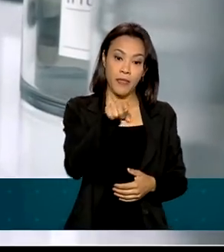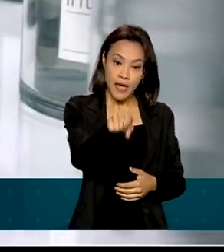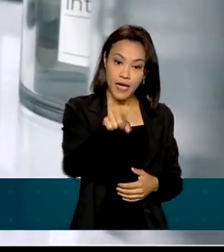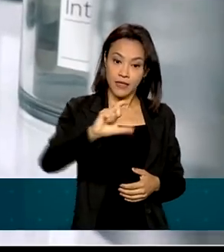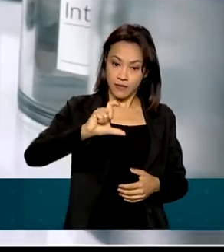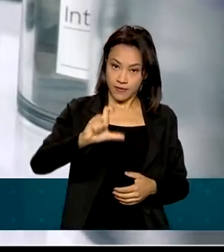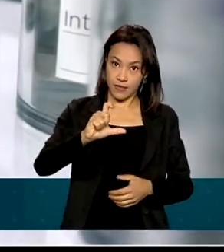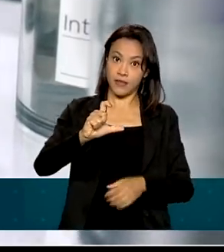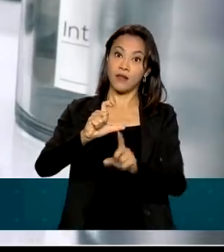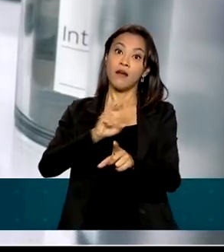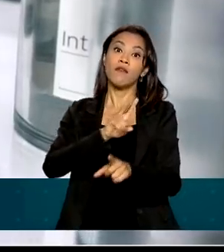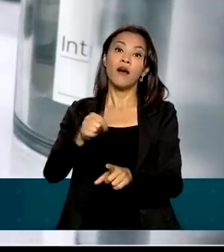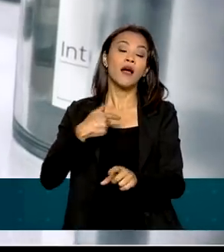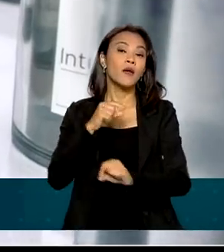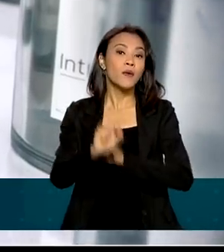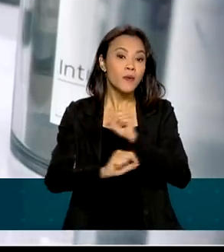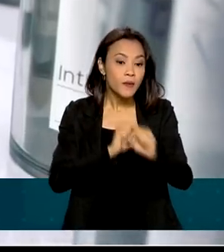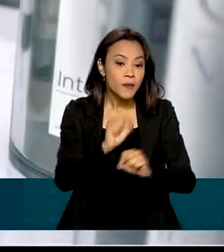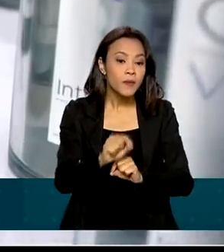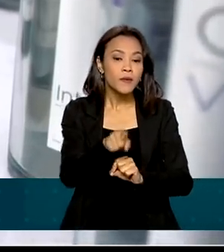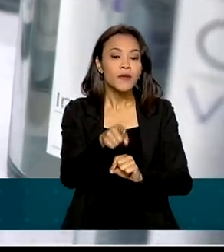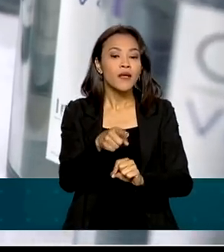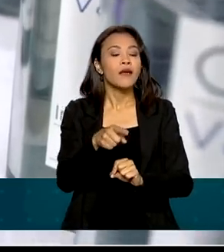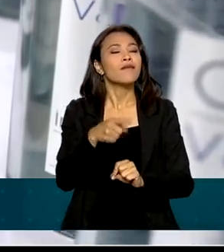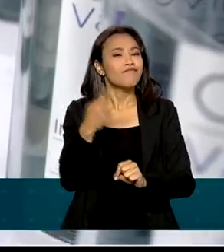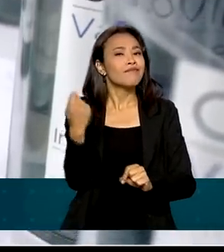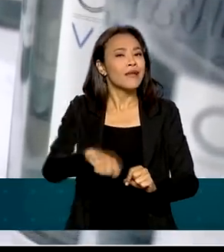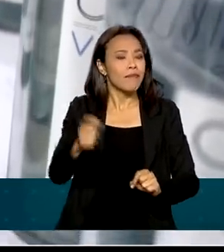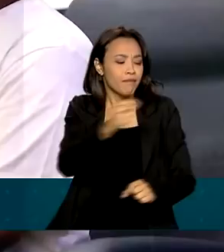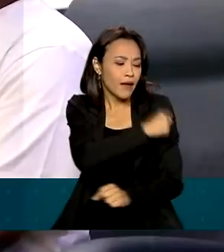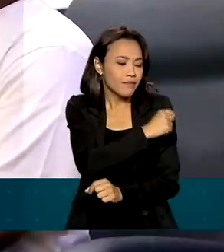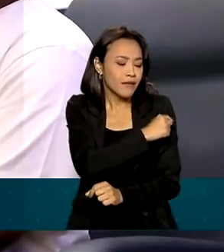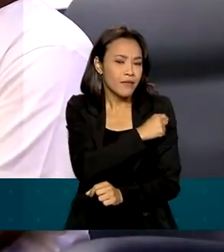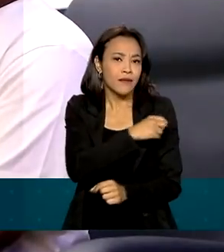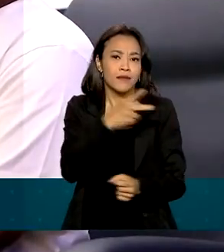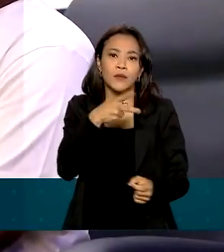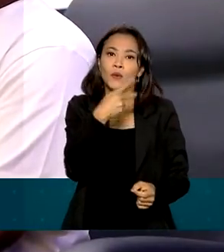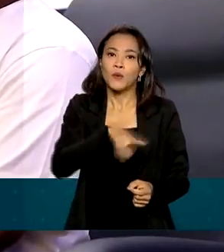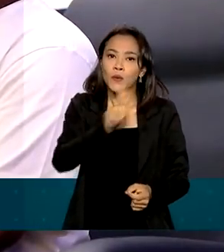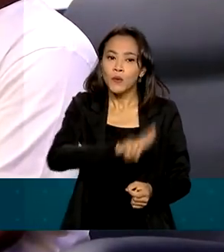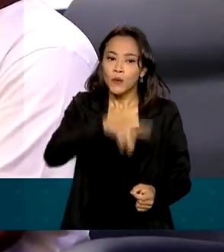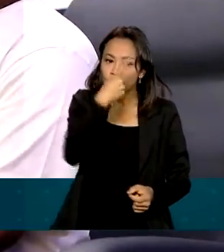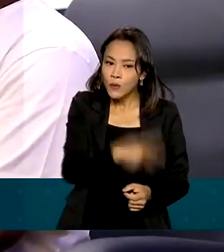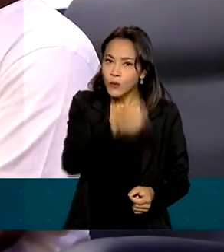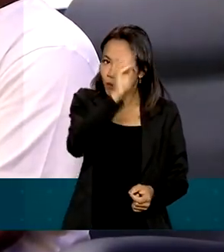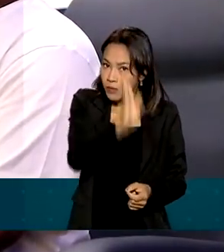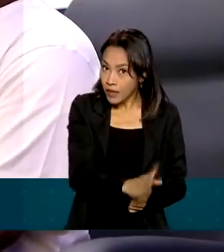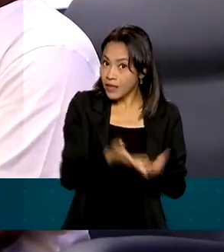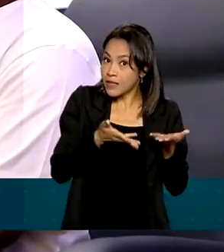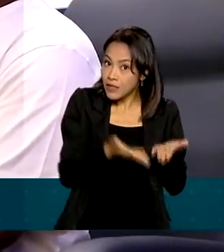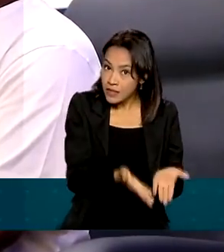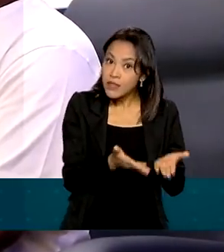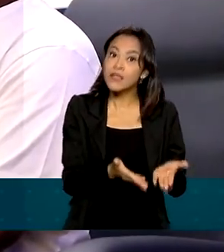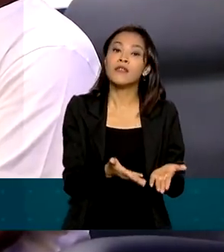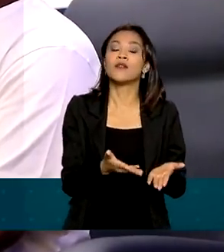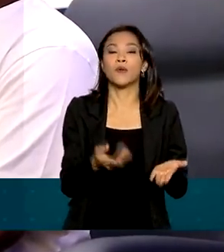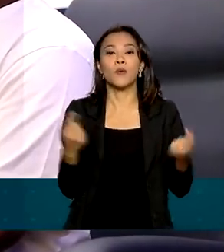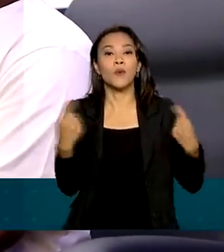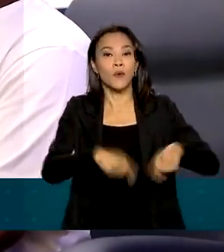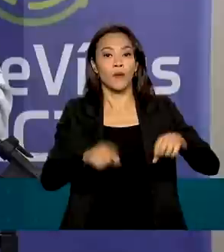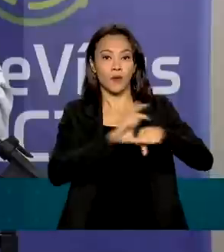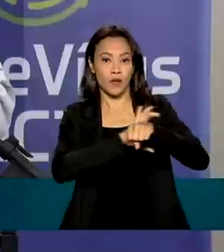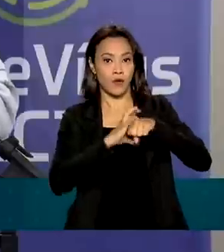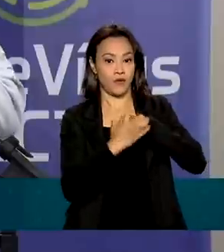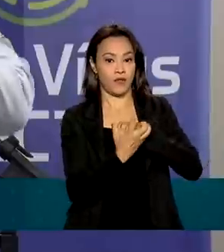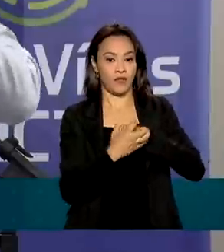vai contribuir para a autossuficiência do país em relação ao suprimento de doses de vacina contra a covid-19.